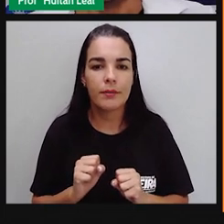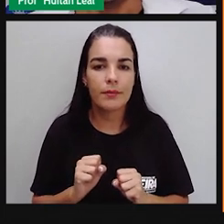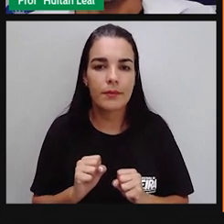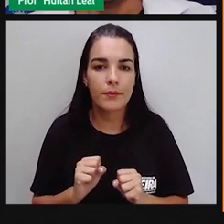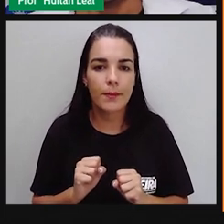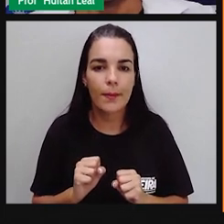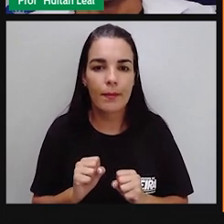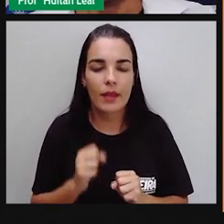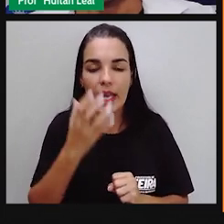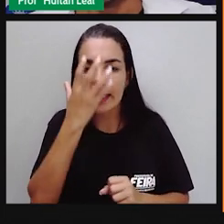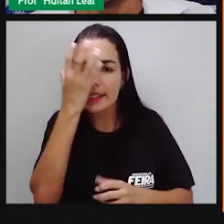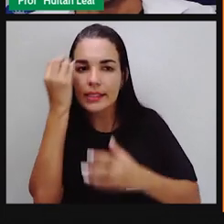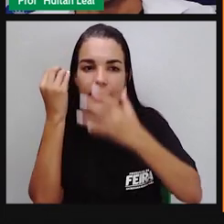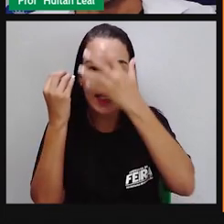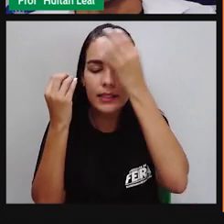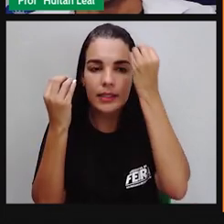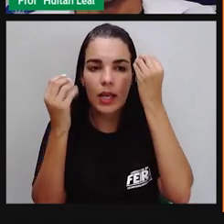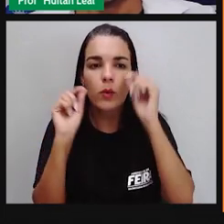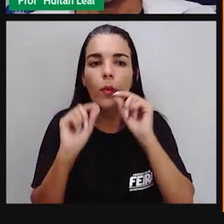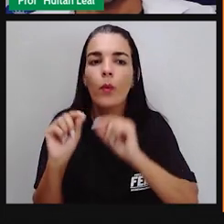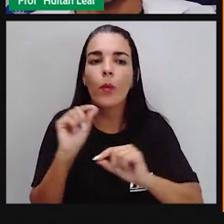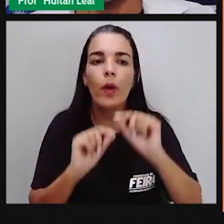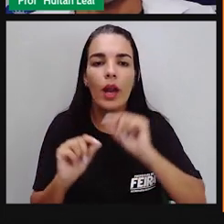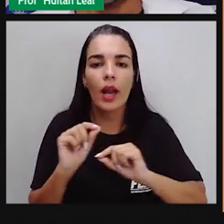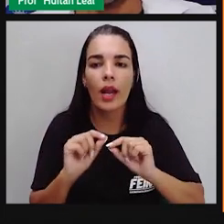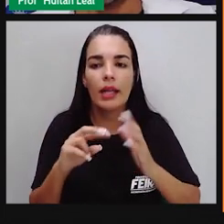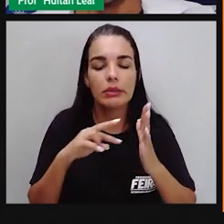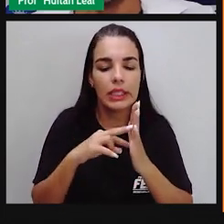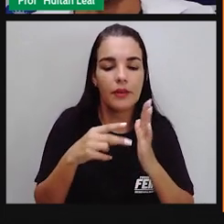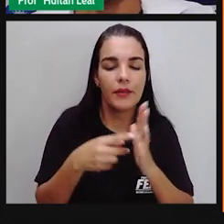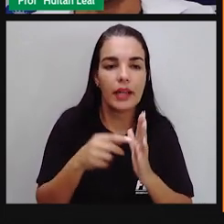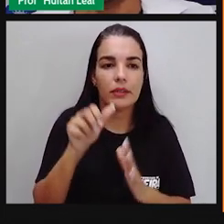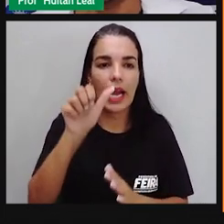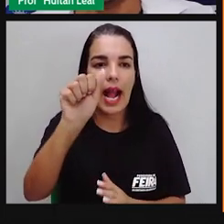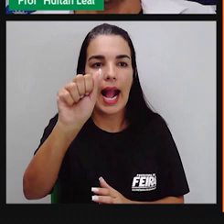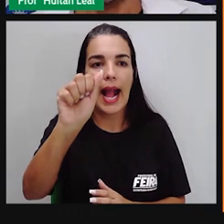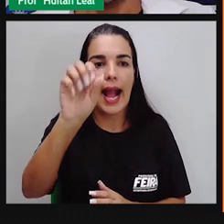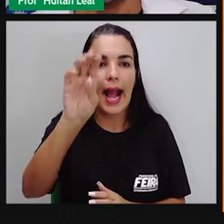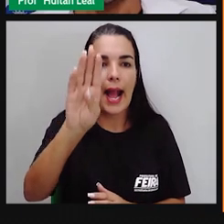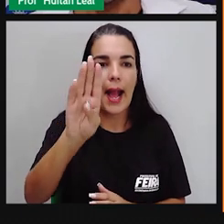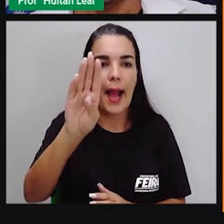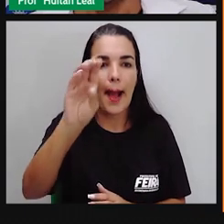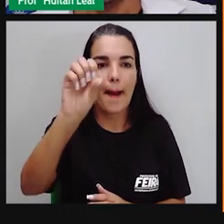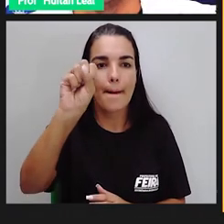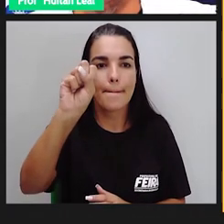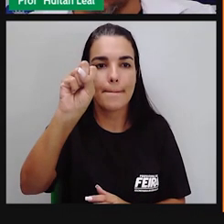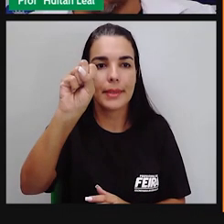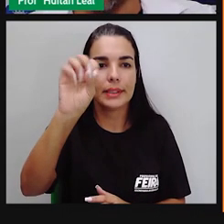seguinte, esquecendo a ideia de construção aqui, de fabricação, não é?